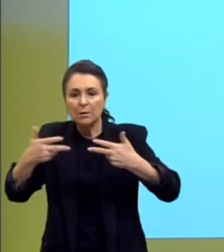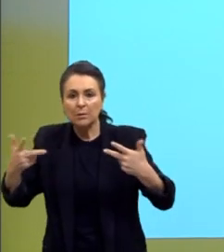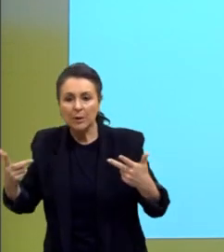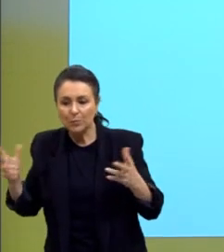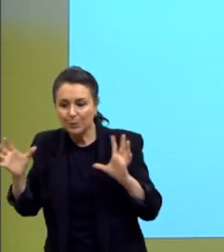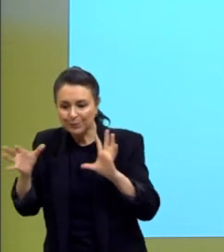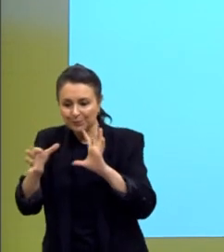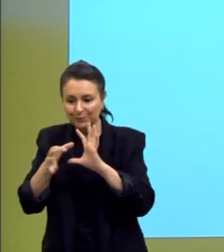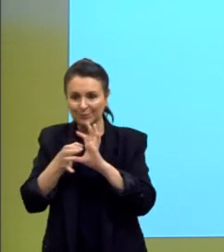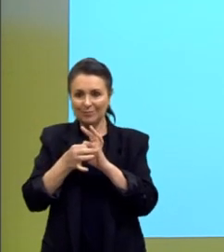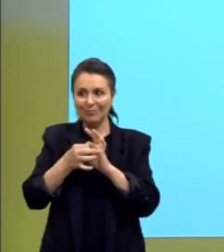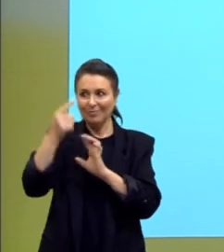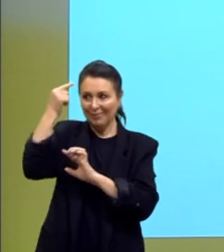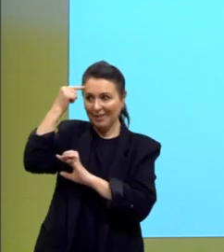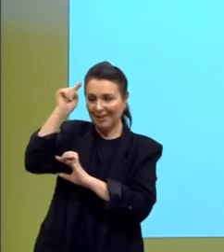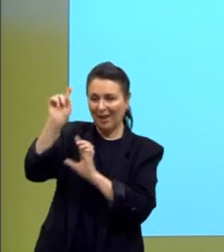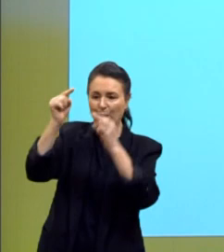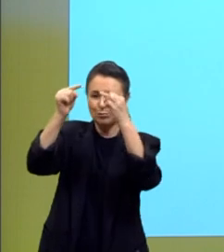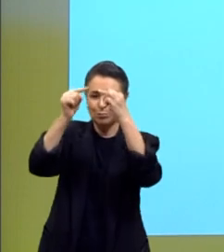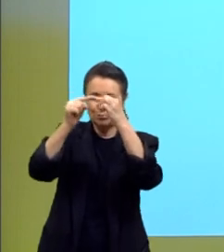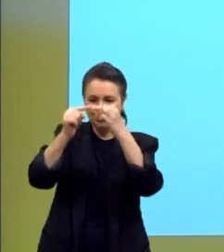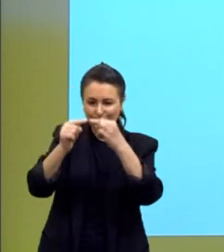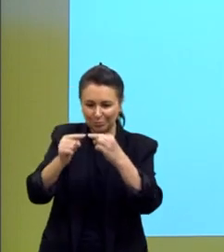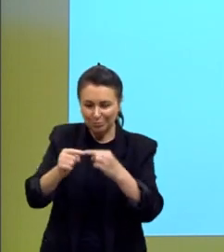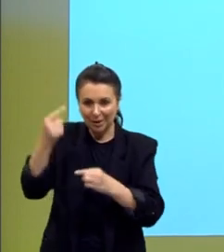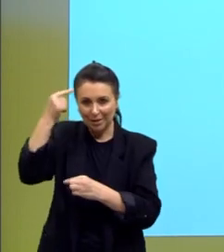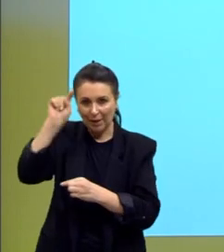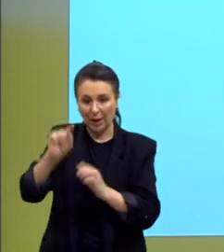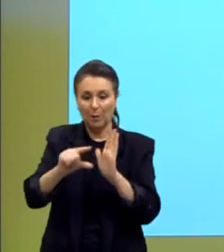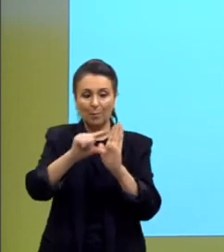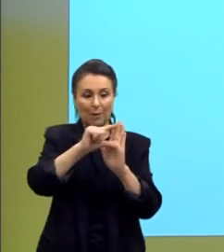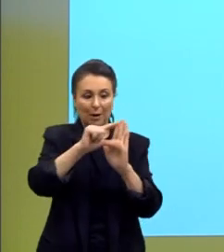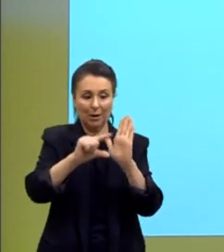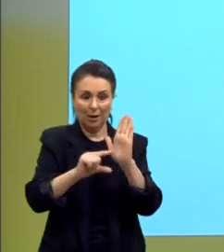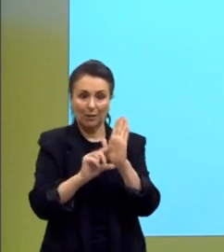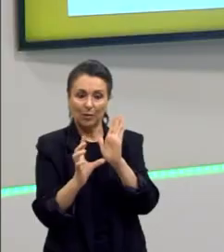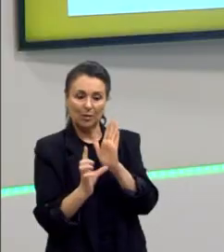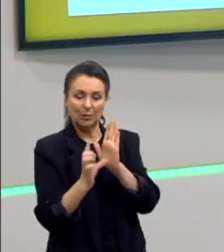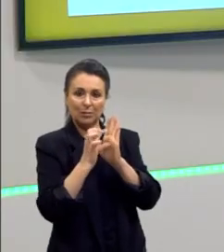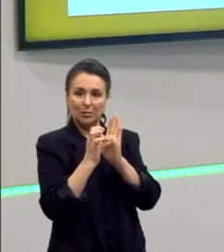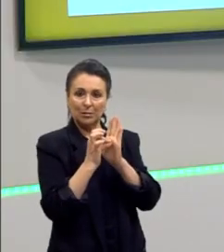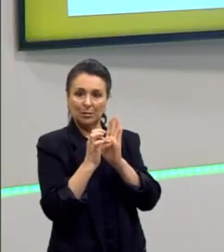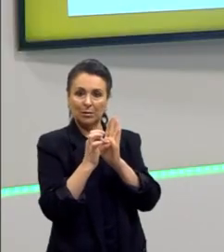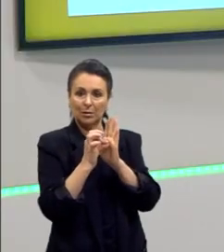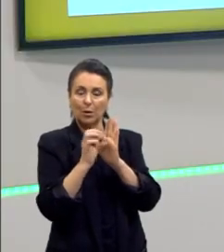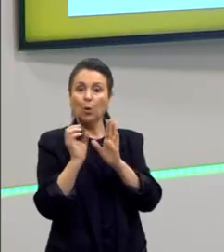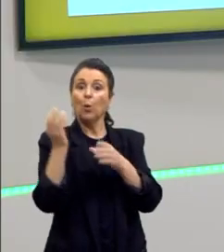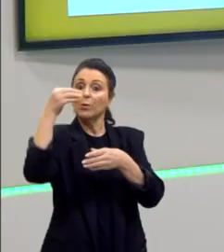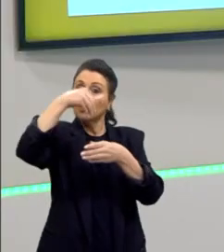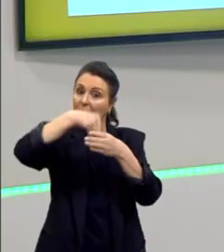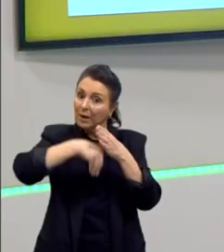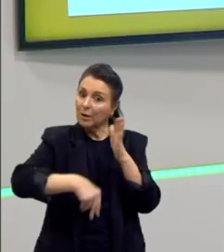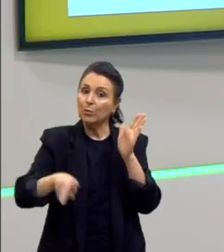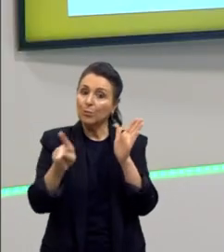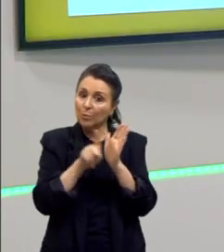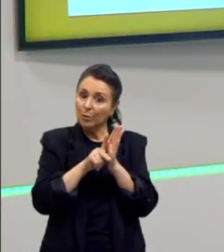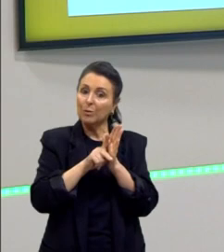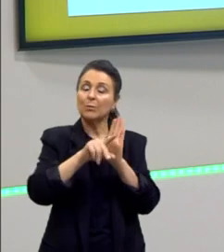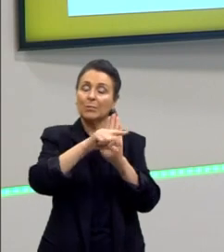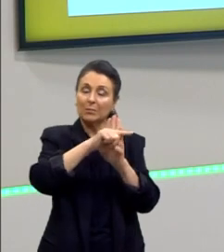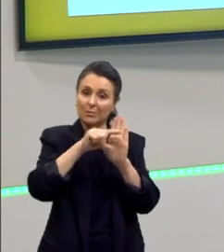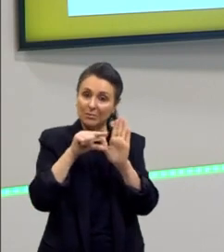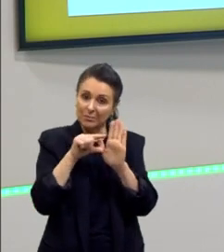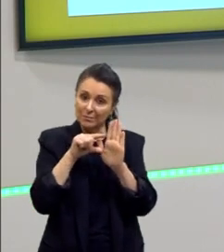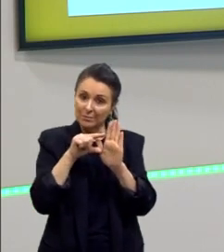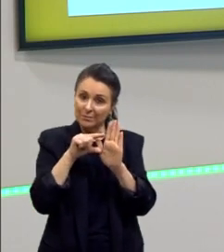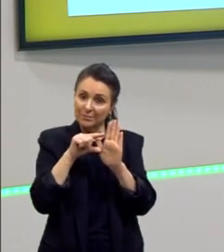conexão entre as ideias, entre os parágrafos, então interparágrafos, ou entrar parágrafo, que é dentro do próprio